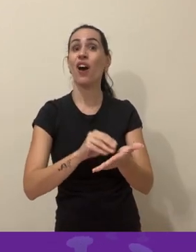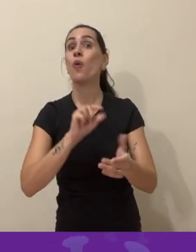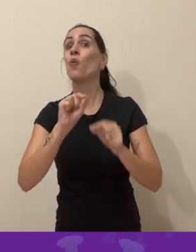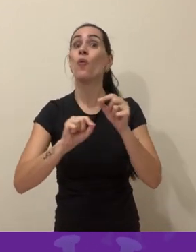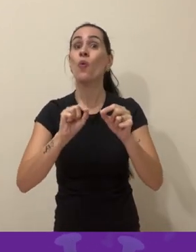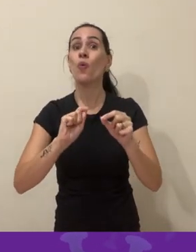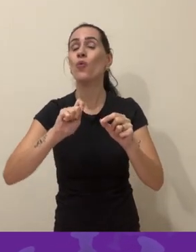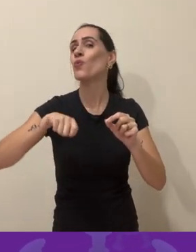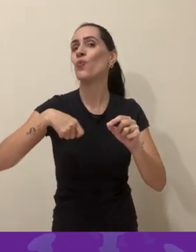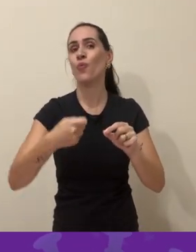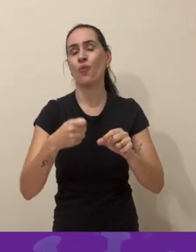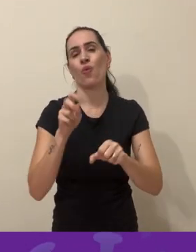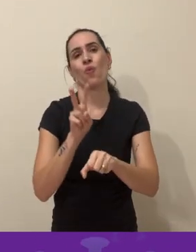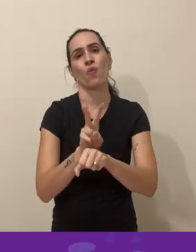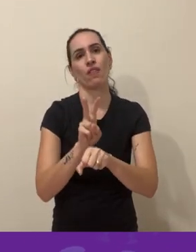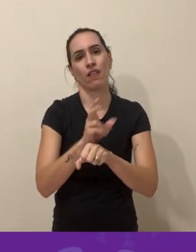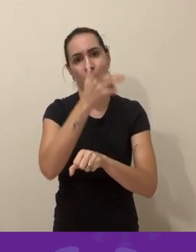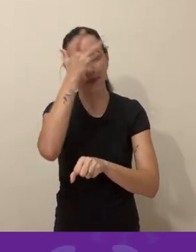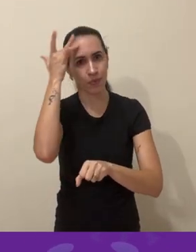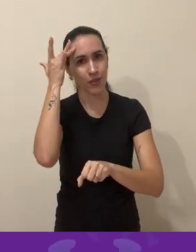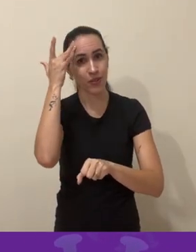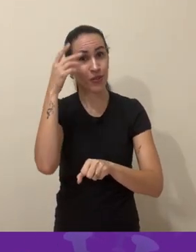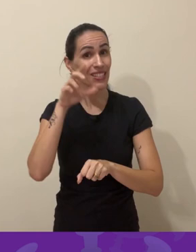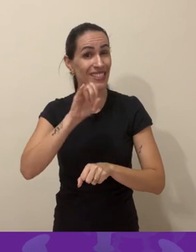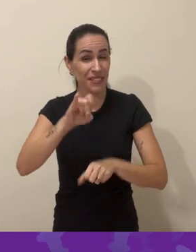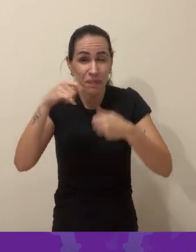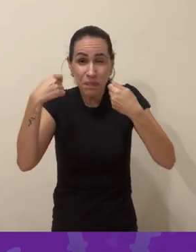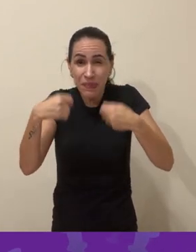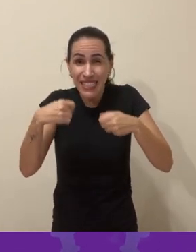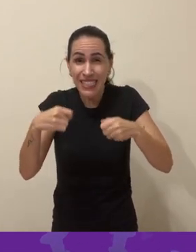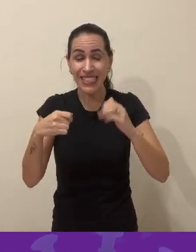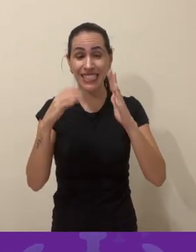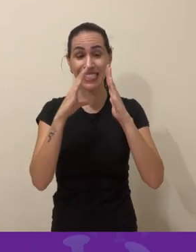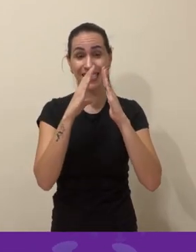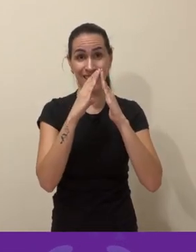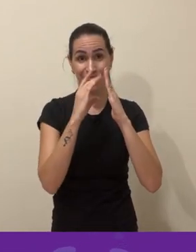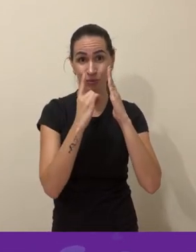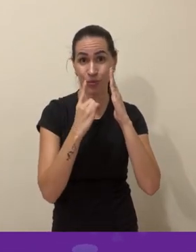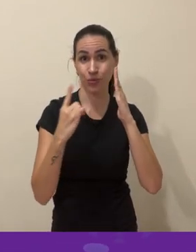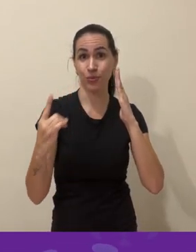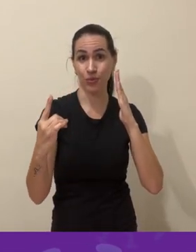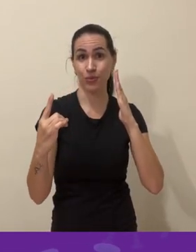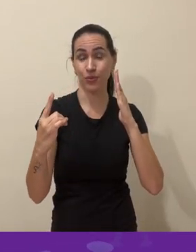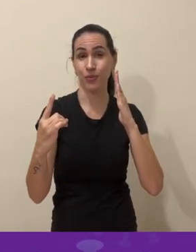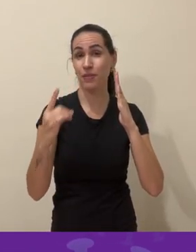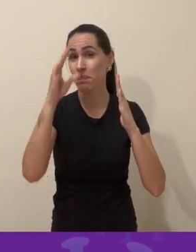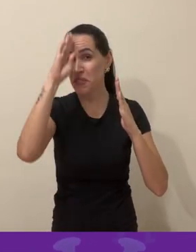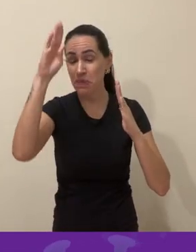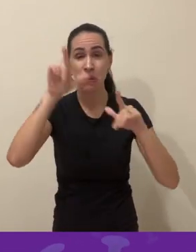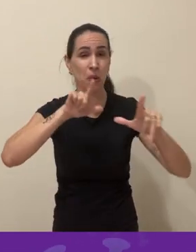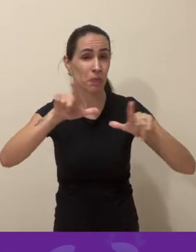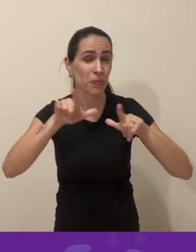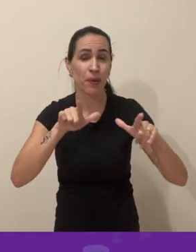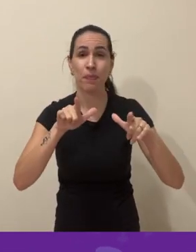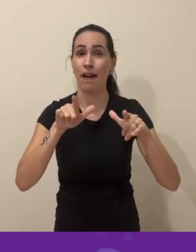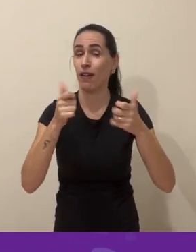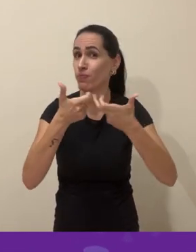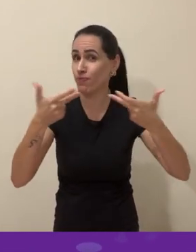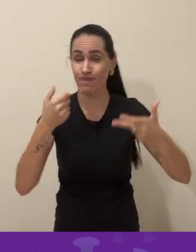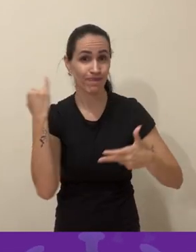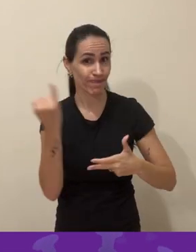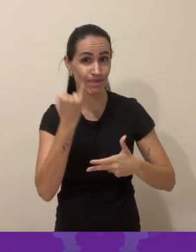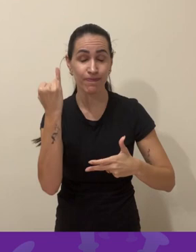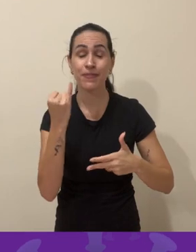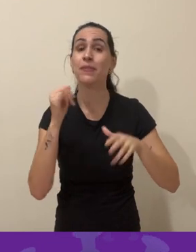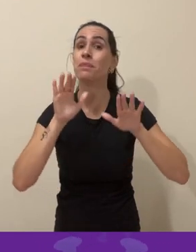todo mundo. Então, aquelas pessoas que precisarem sair, porque se não sair, elas vão perder a condição de sobrevivência. É